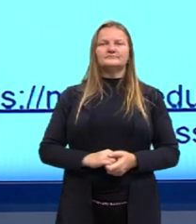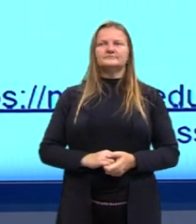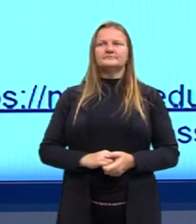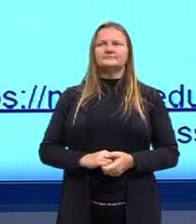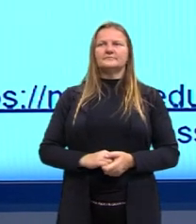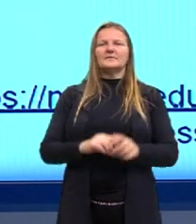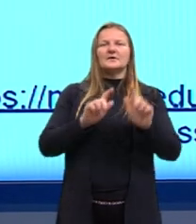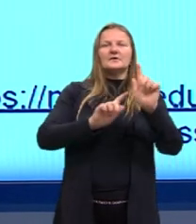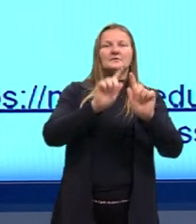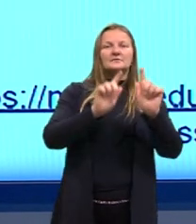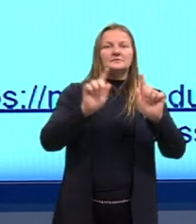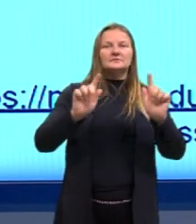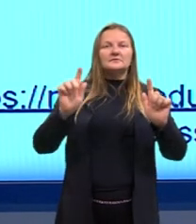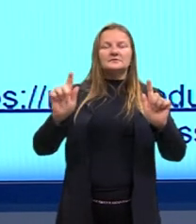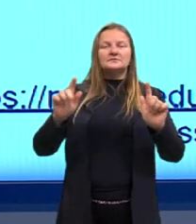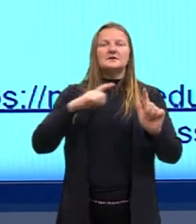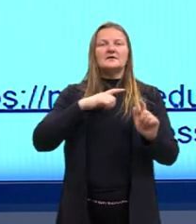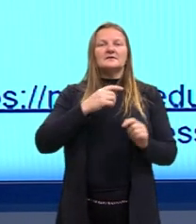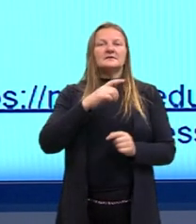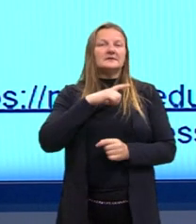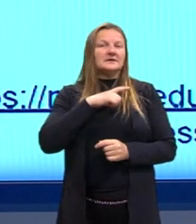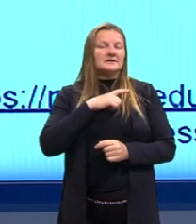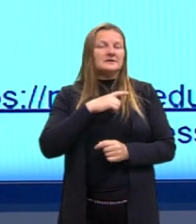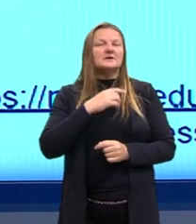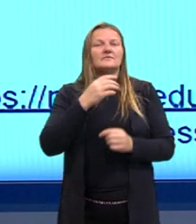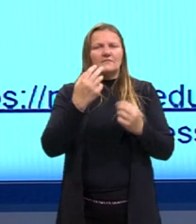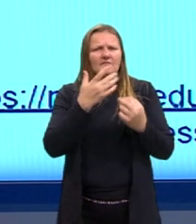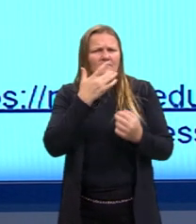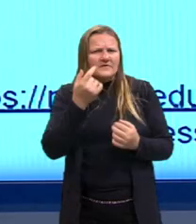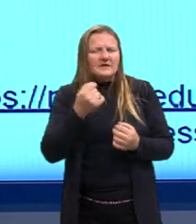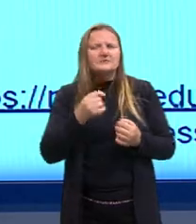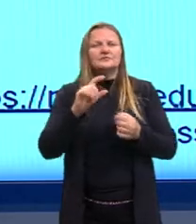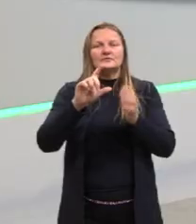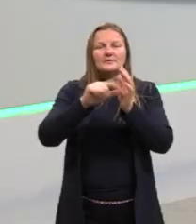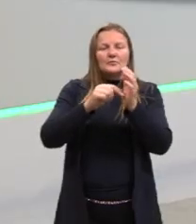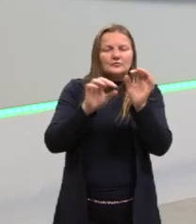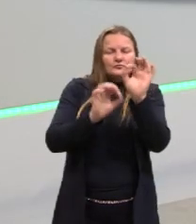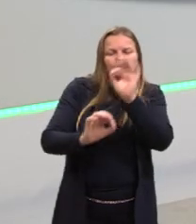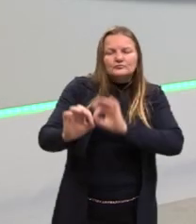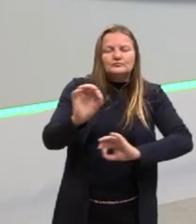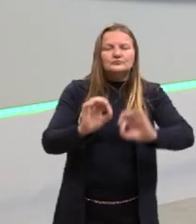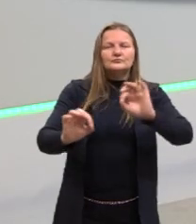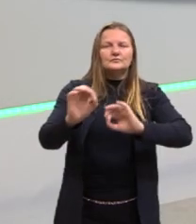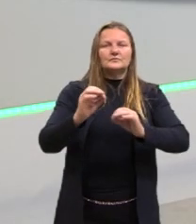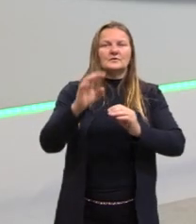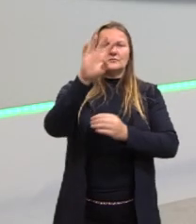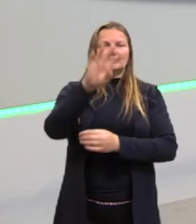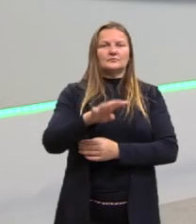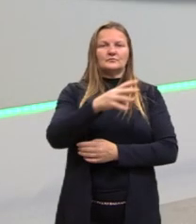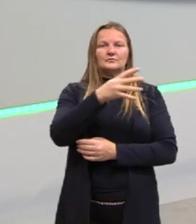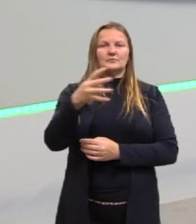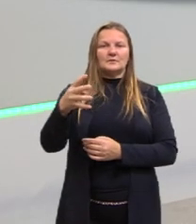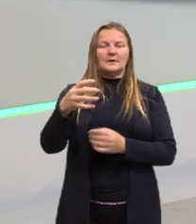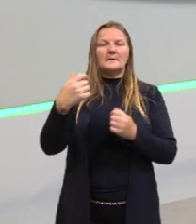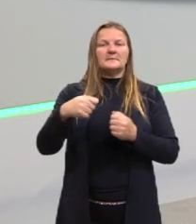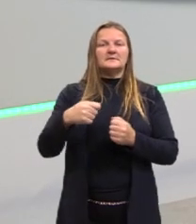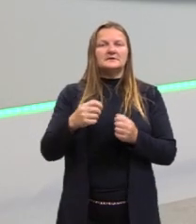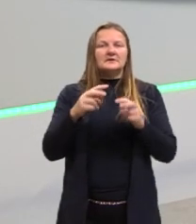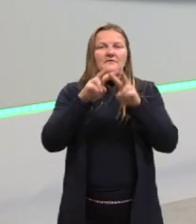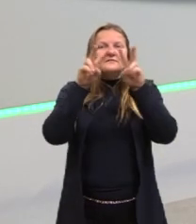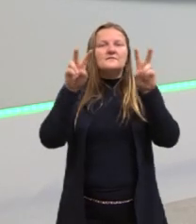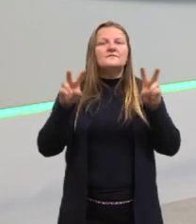estatística, uma forma que é muito comum, depois de organizar uma tabela, eu ainda preciso